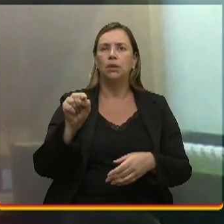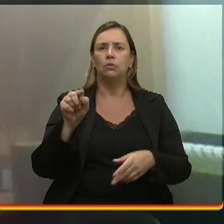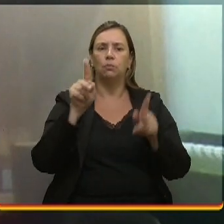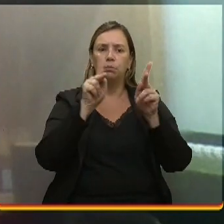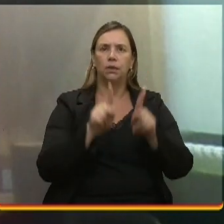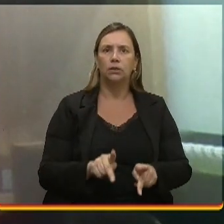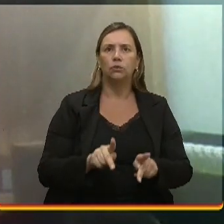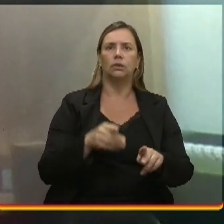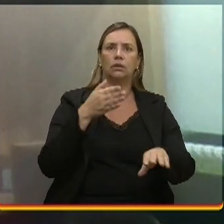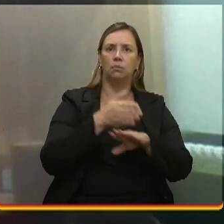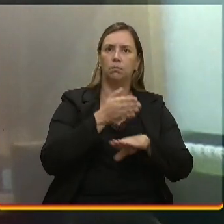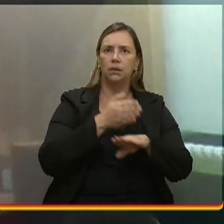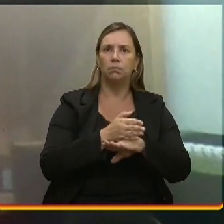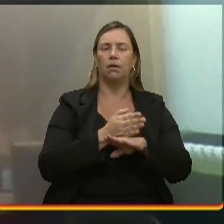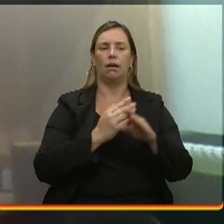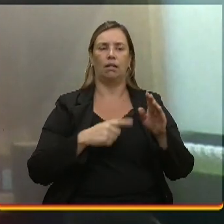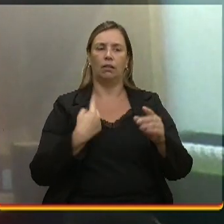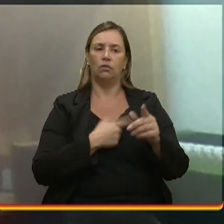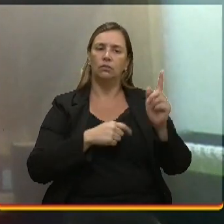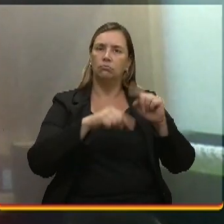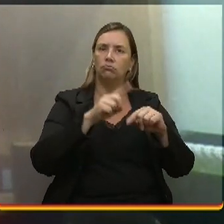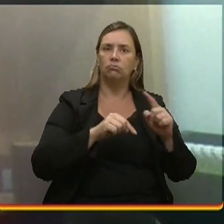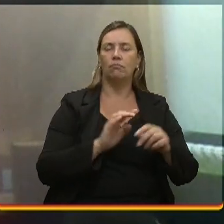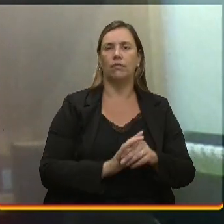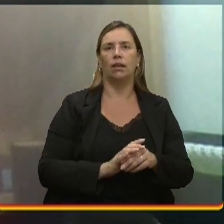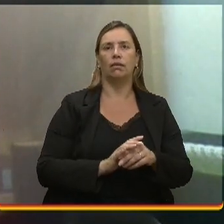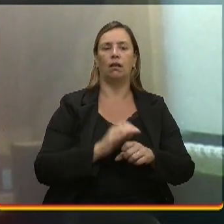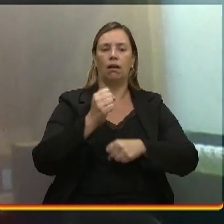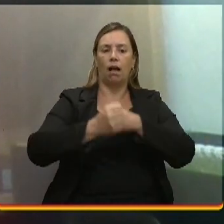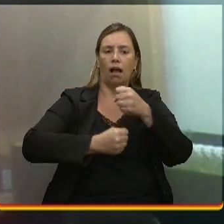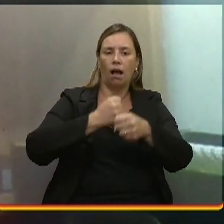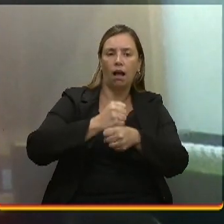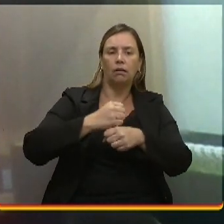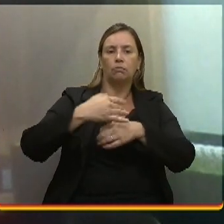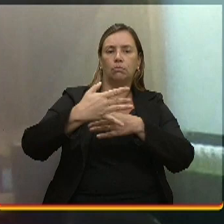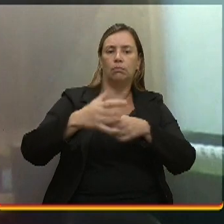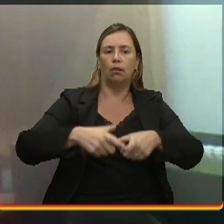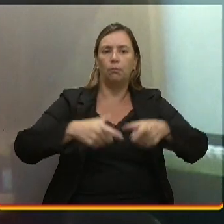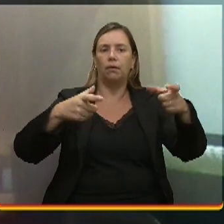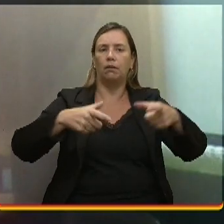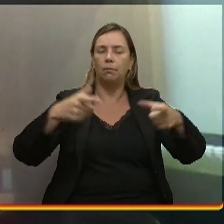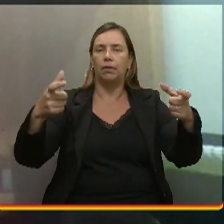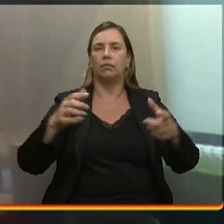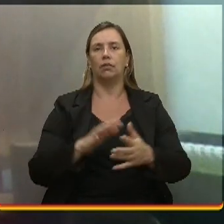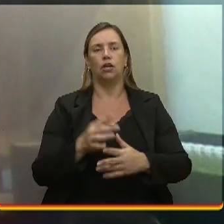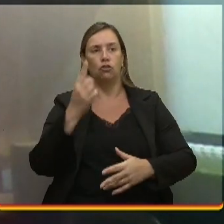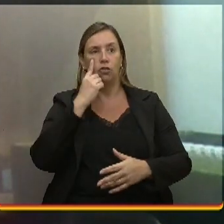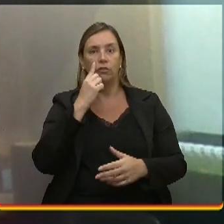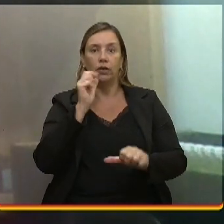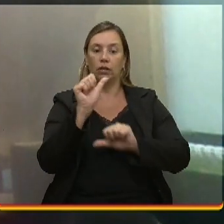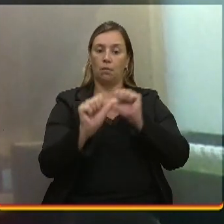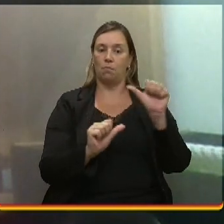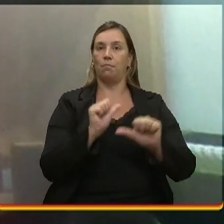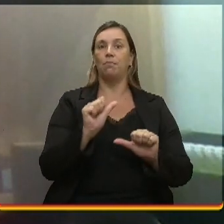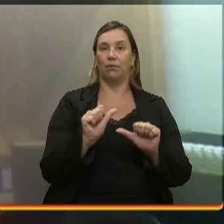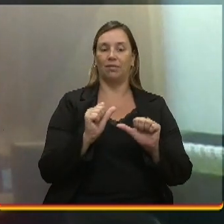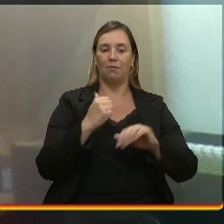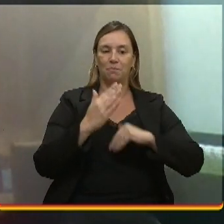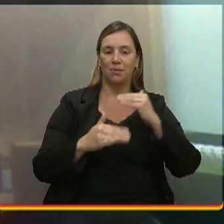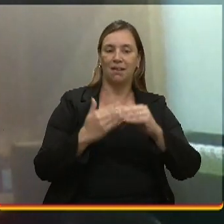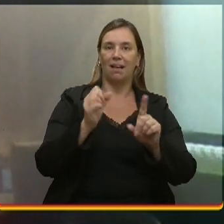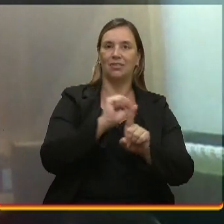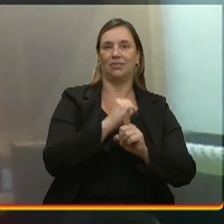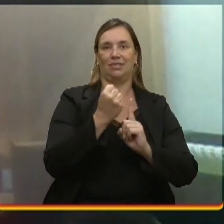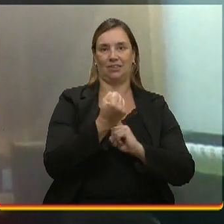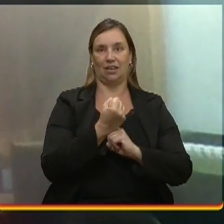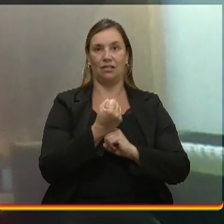ações. Então, isso é muito grande. São dados que aumentam de ano a ano e a gente está vendo que está mudando o processo na nossa sociedade